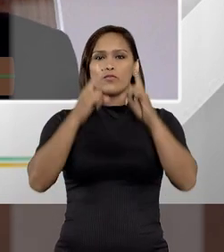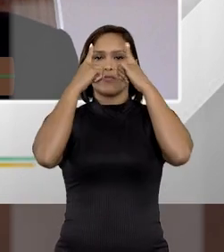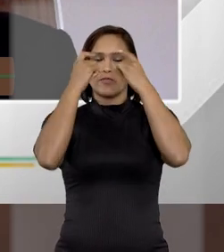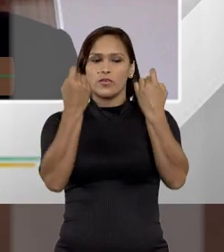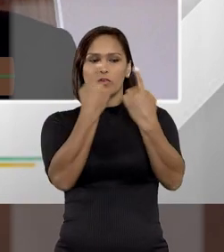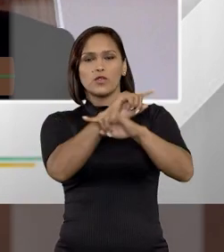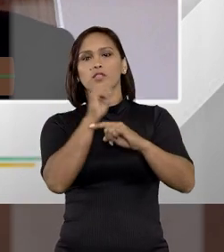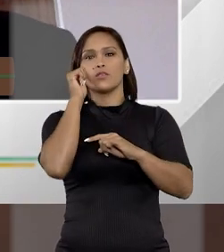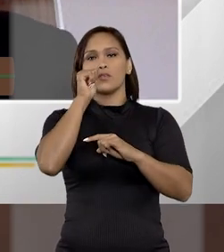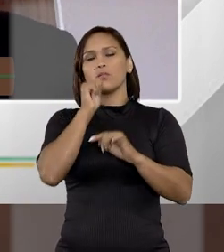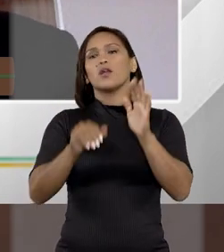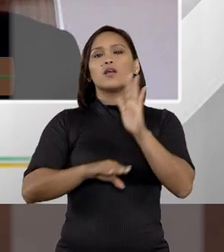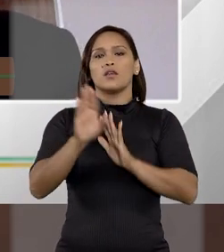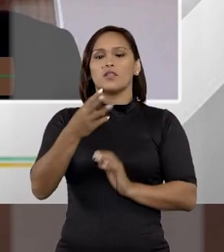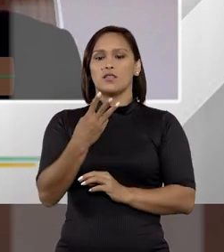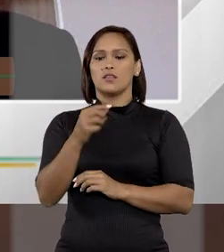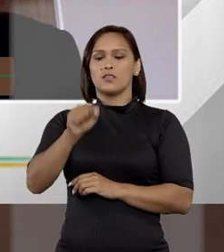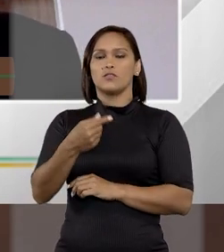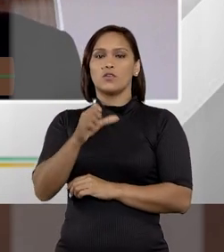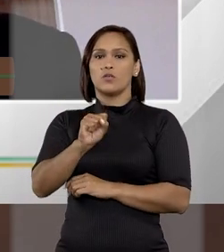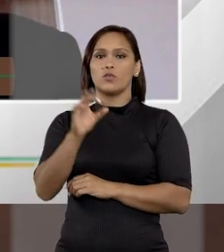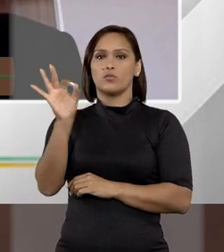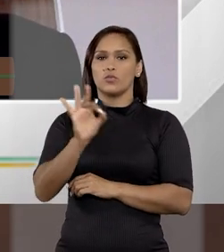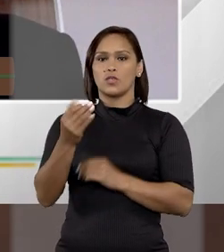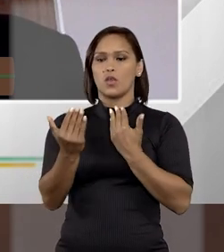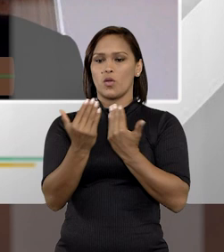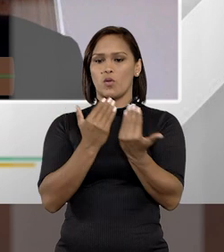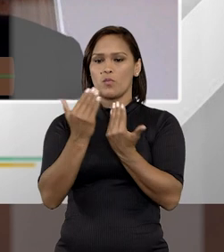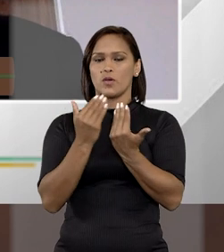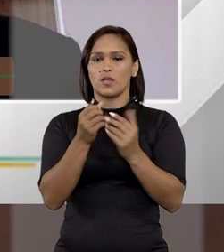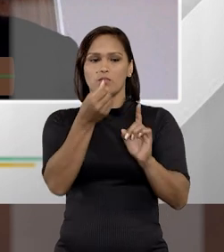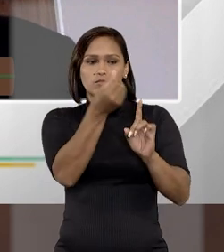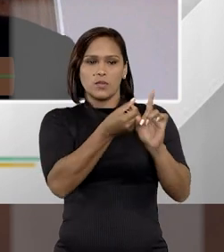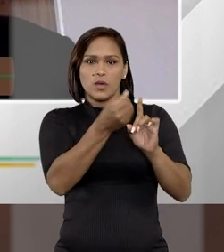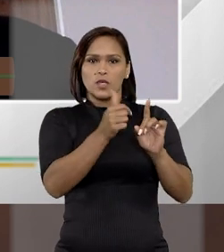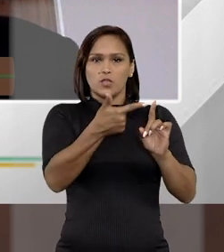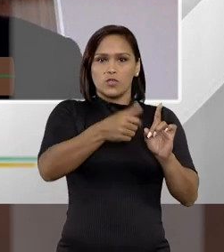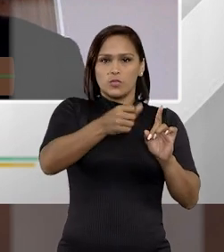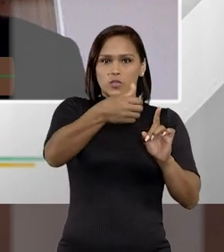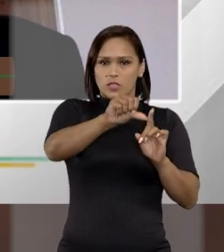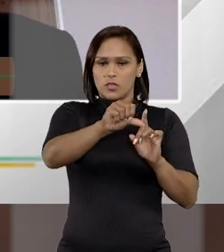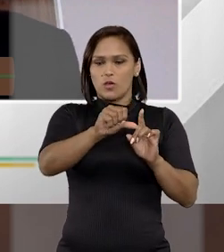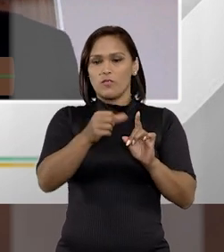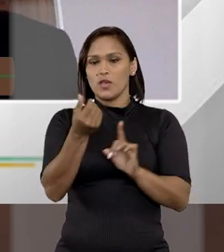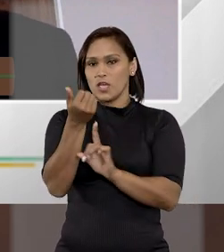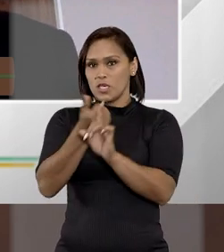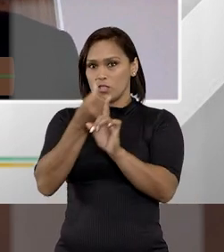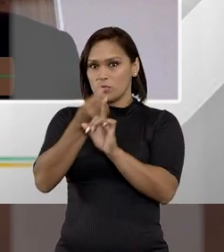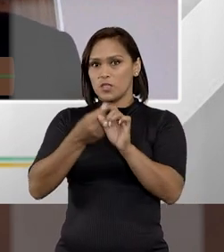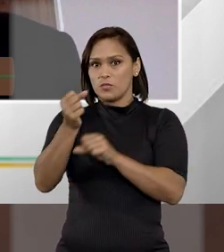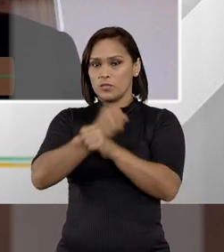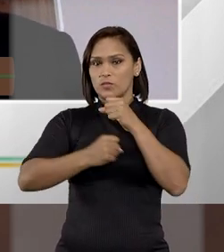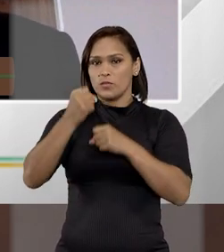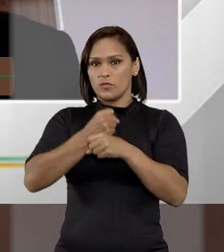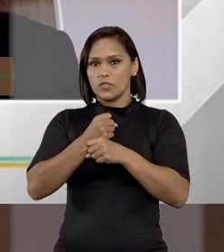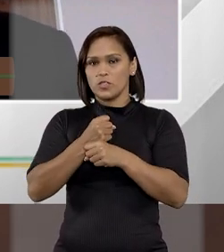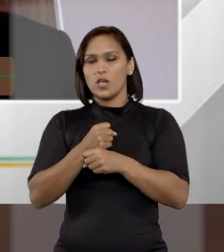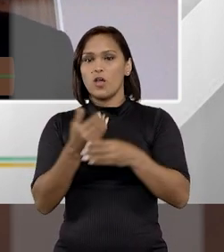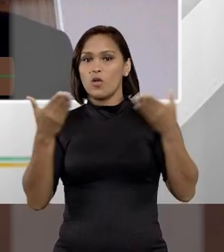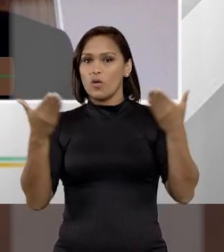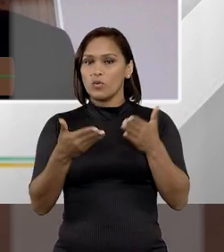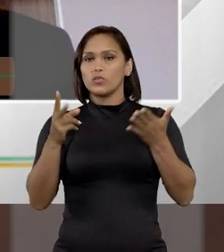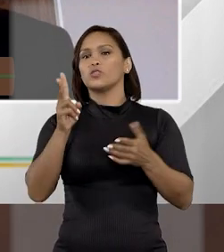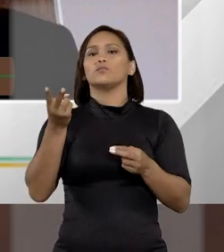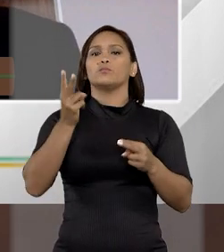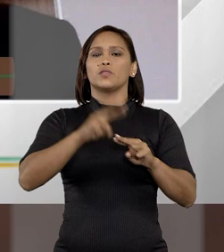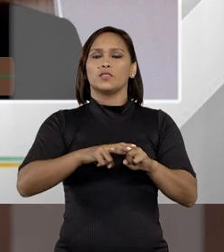violência contra a mulher, aumentando-se em 3,8% no comparativo entre o primeiro semestre de 2019 e os primeiros meses do ano passado. Então, hoje, em